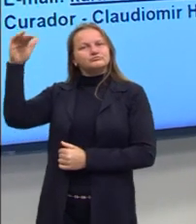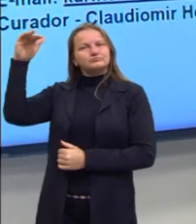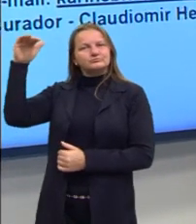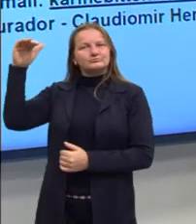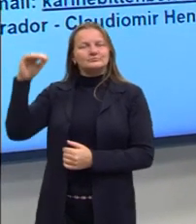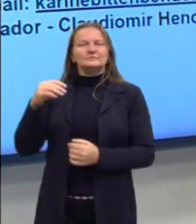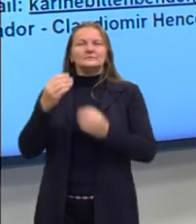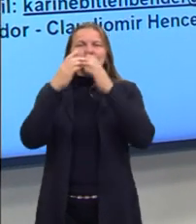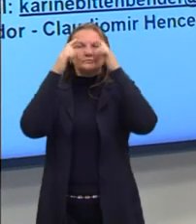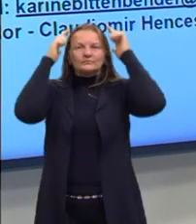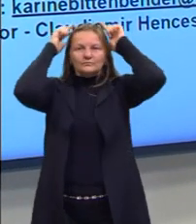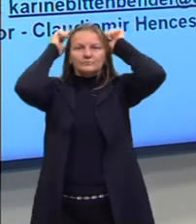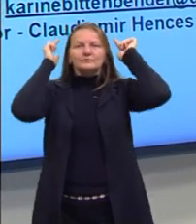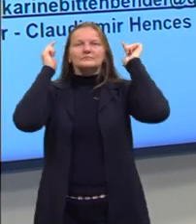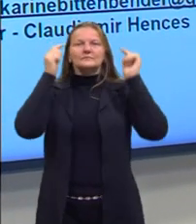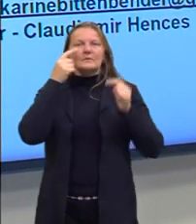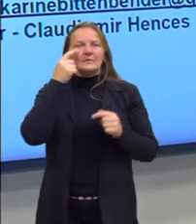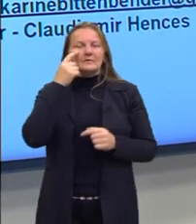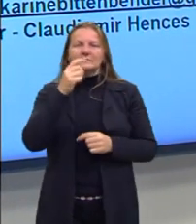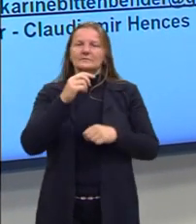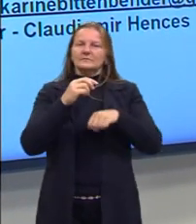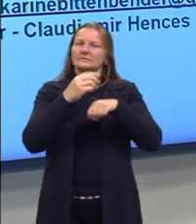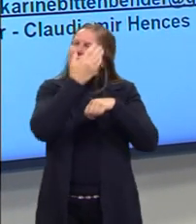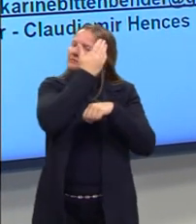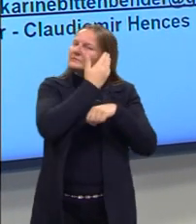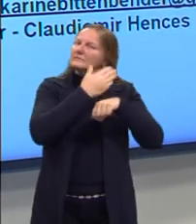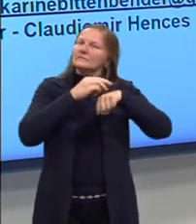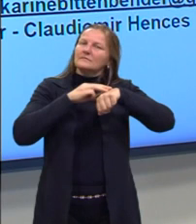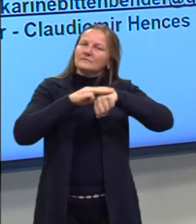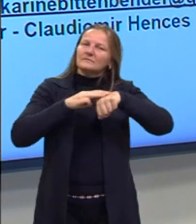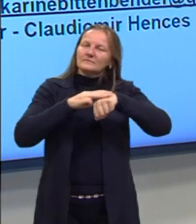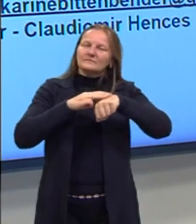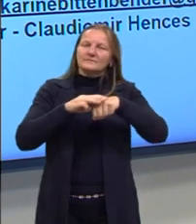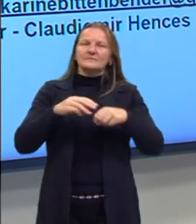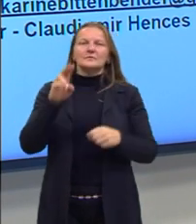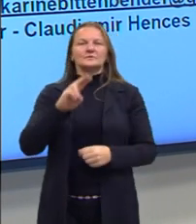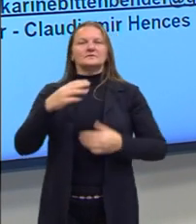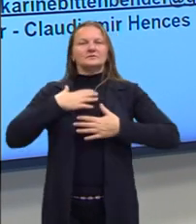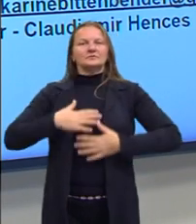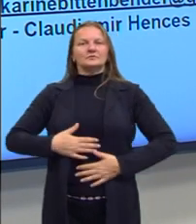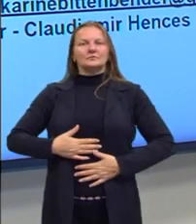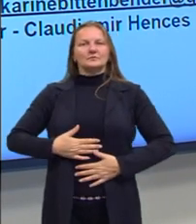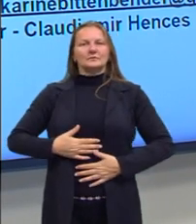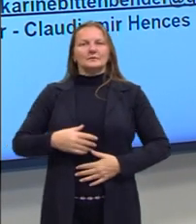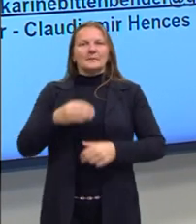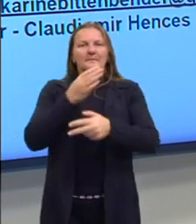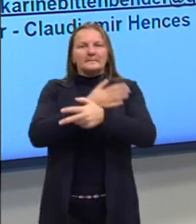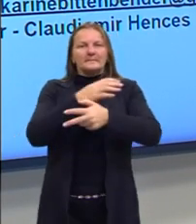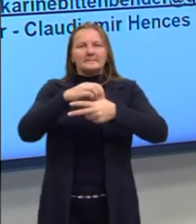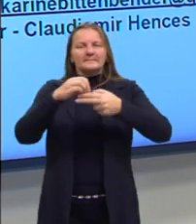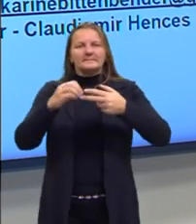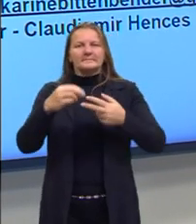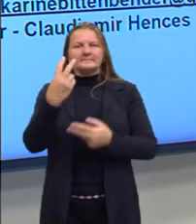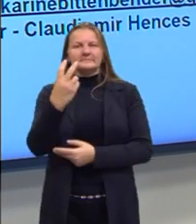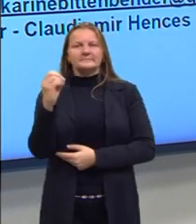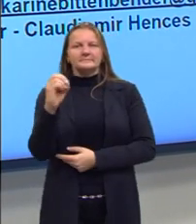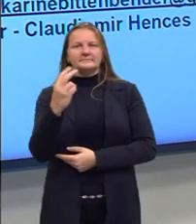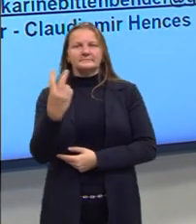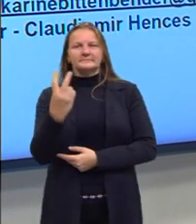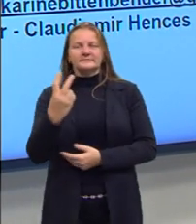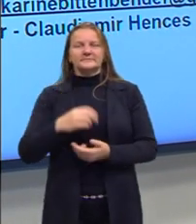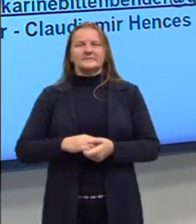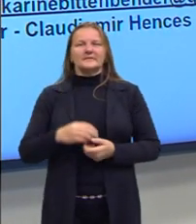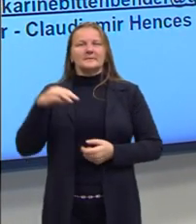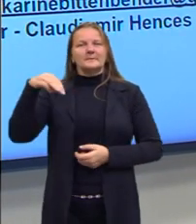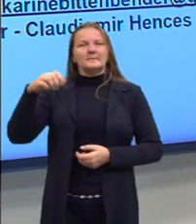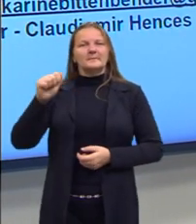estou de cabelos presos, tenho olhos e cabelos castanhos, estou usando a camiseta do projeto Pré-Enem 2022, na